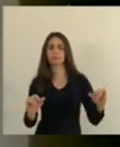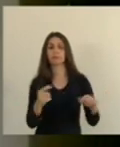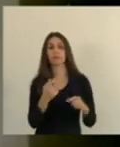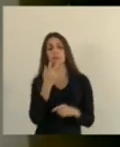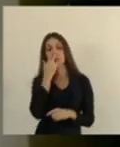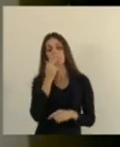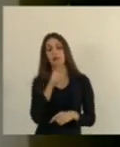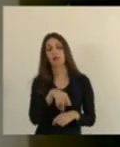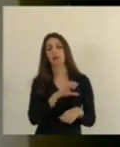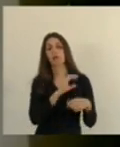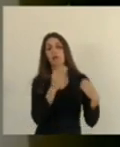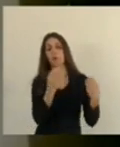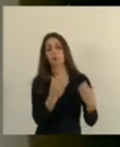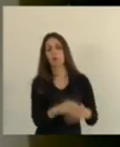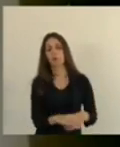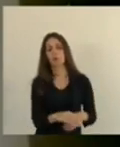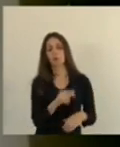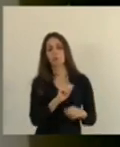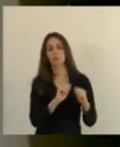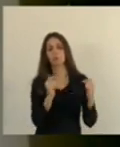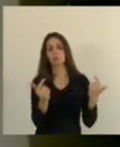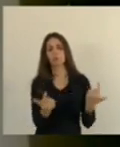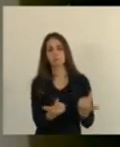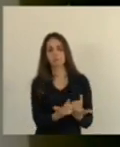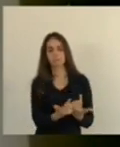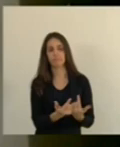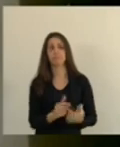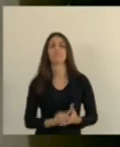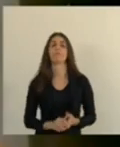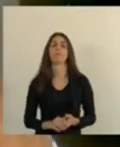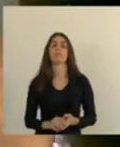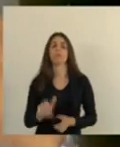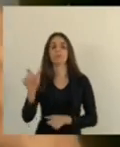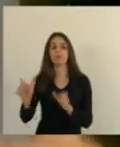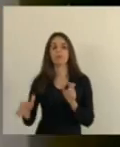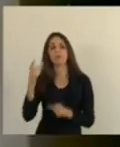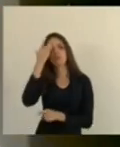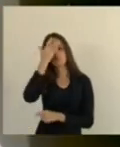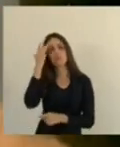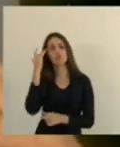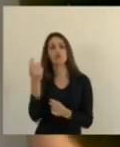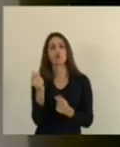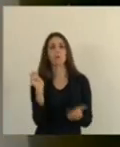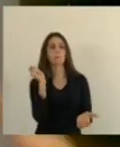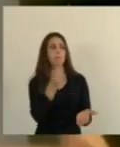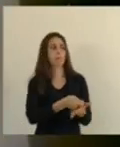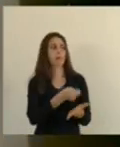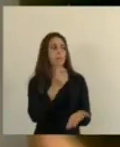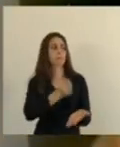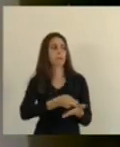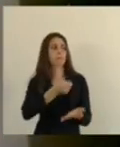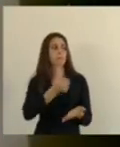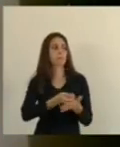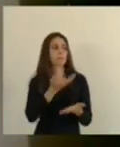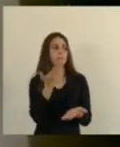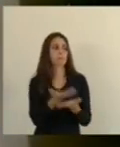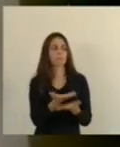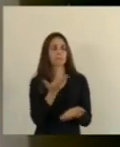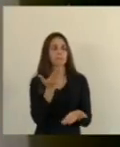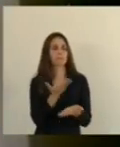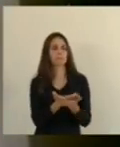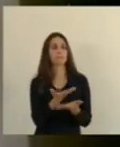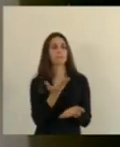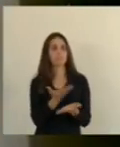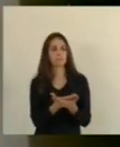concurso na assembleia e eles coitados dão o dinheiro deles estudando estudando estudando